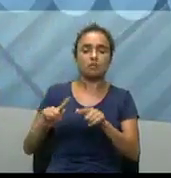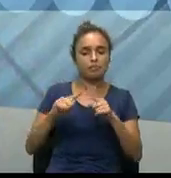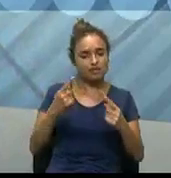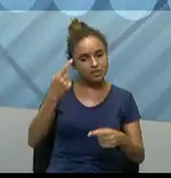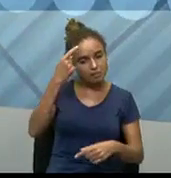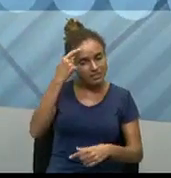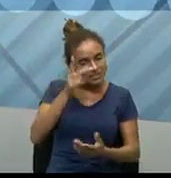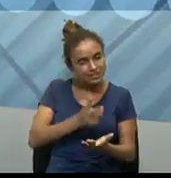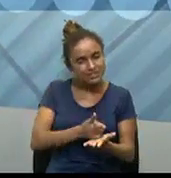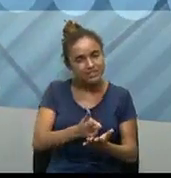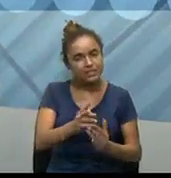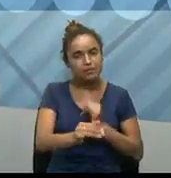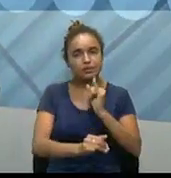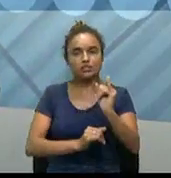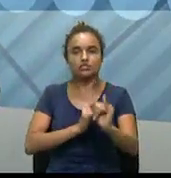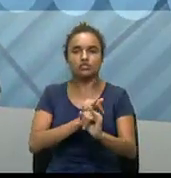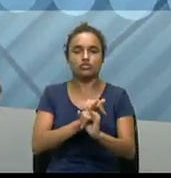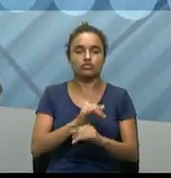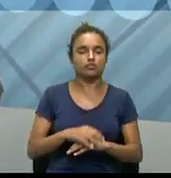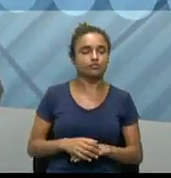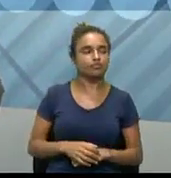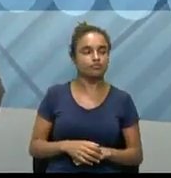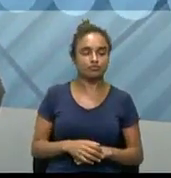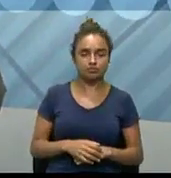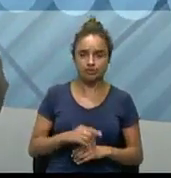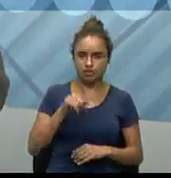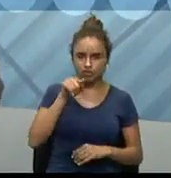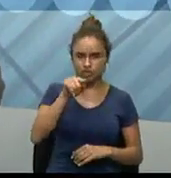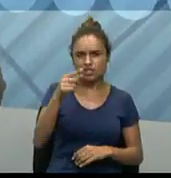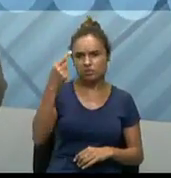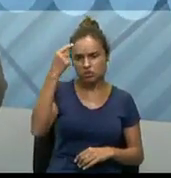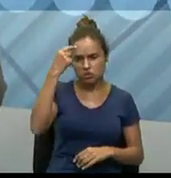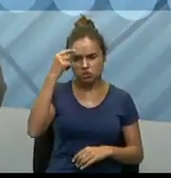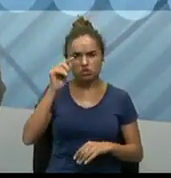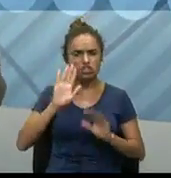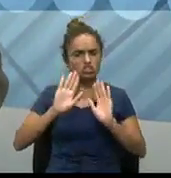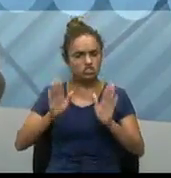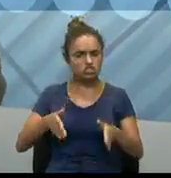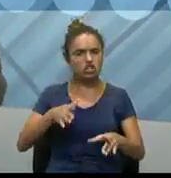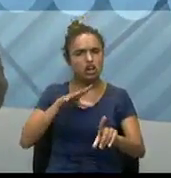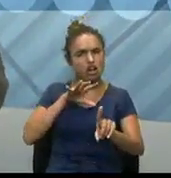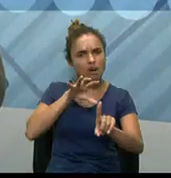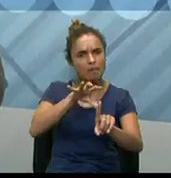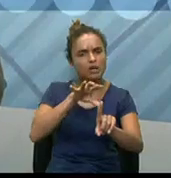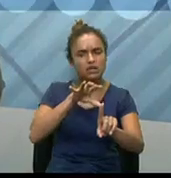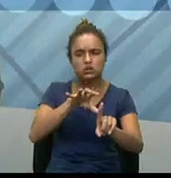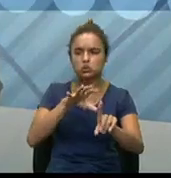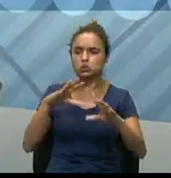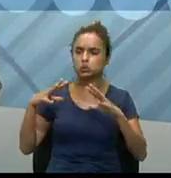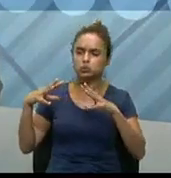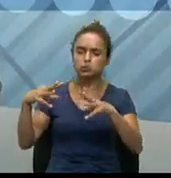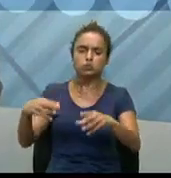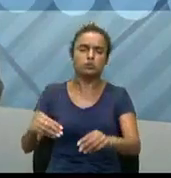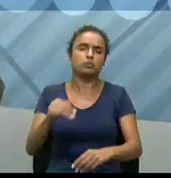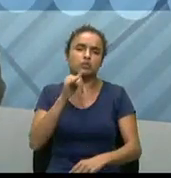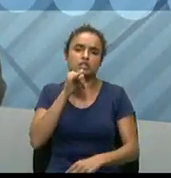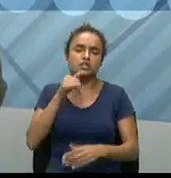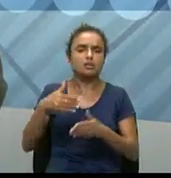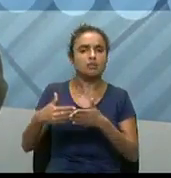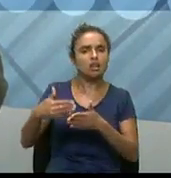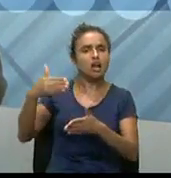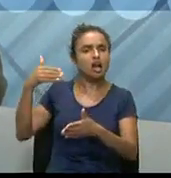impactos dessa transformação digital, né? Então, vamos pensar um pouco antes e depois, antes da